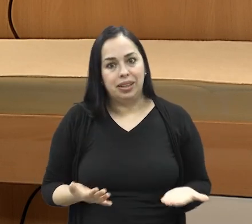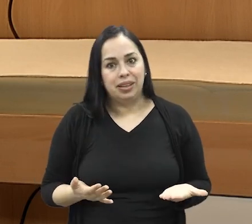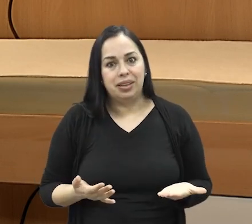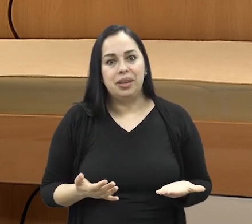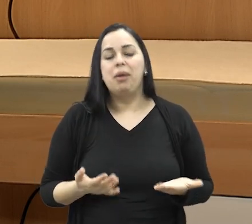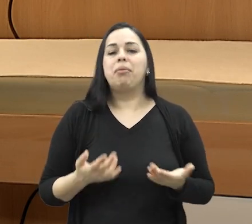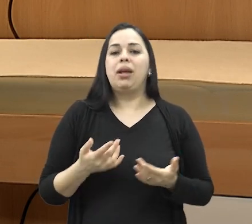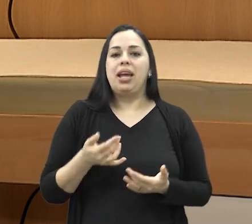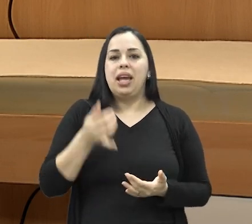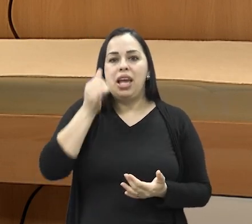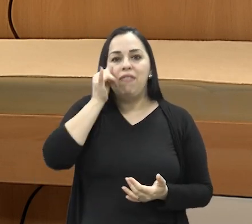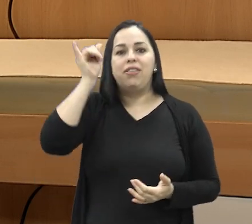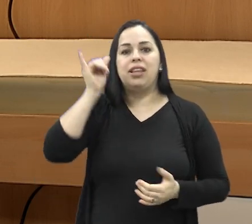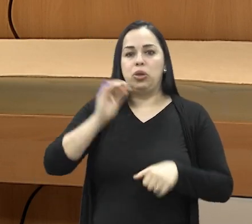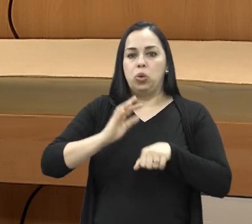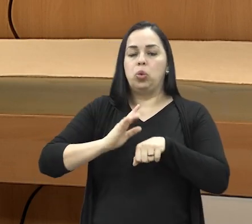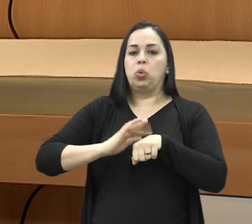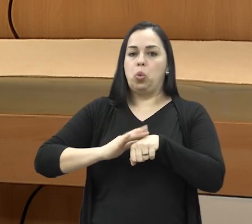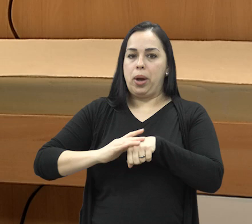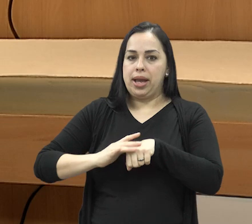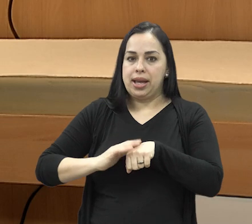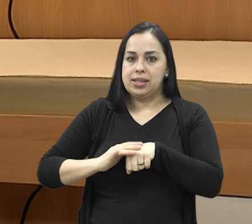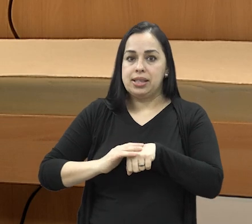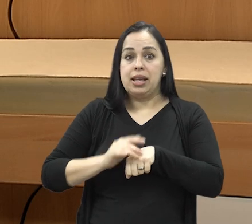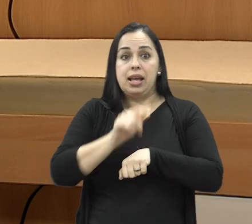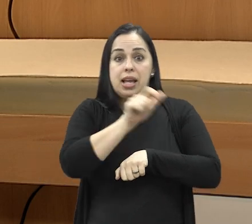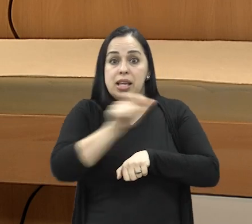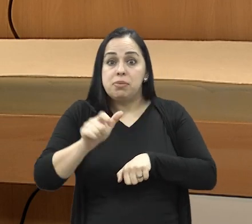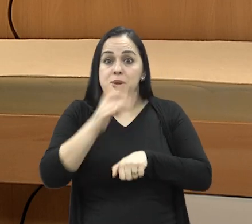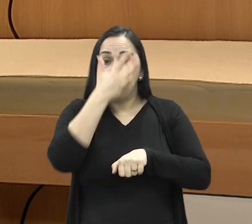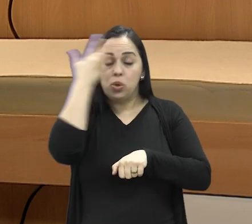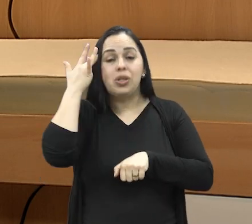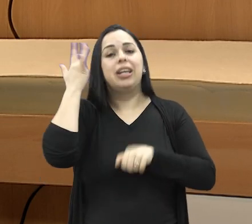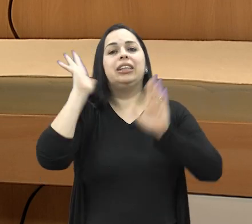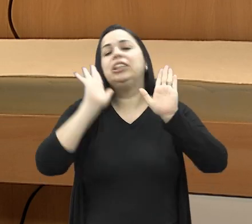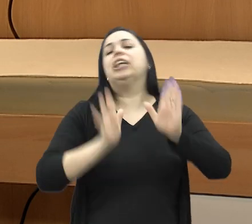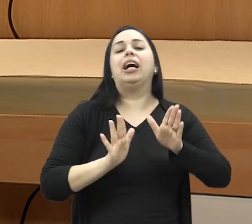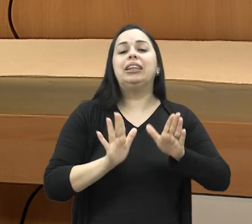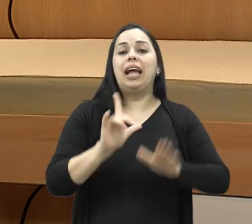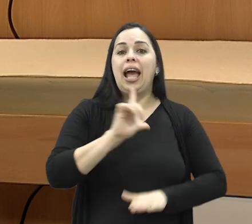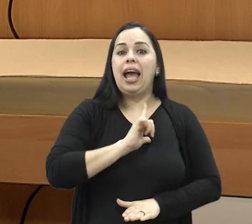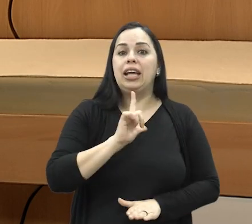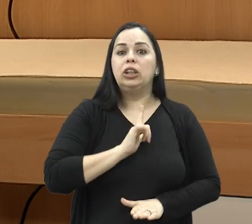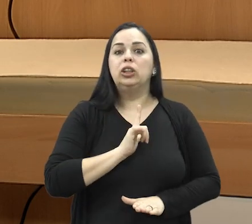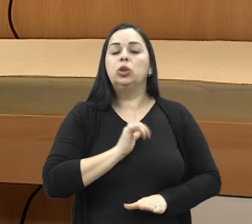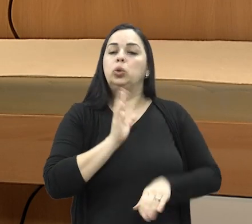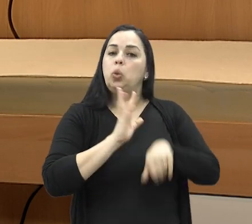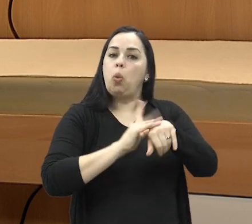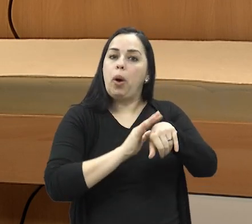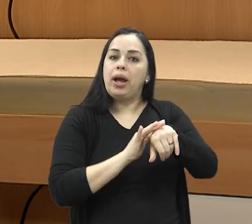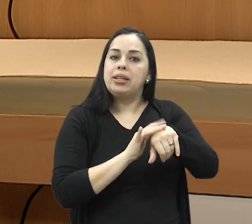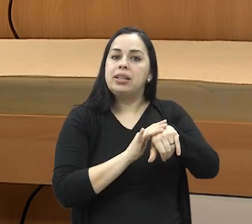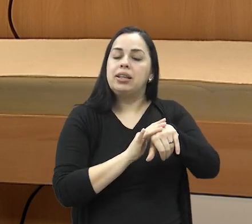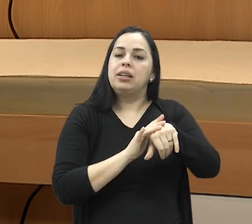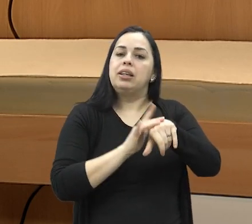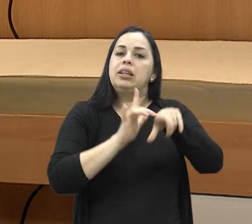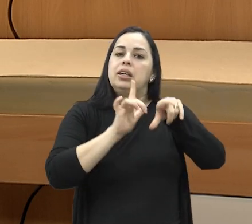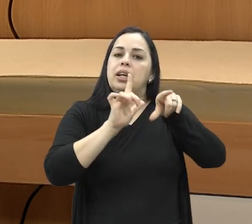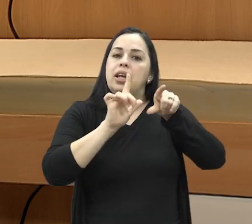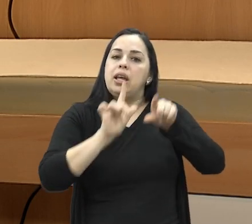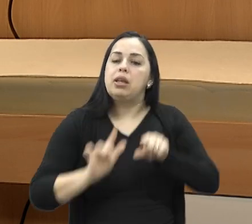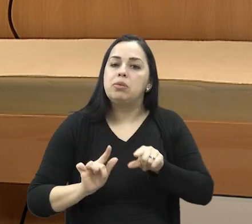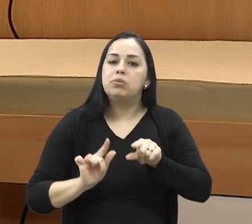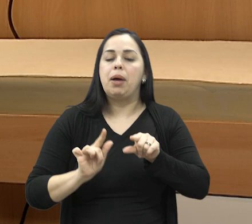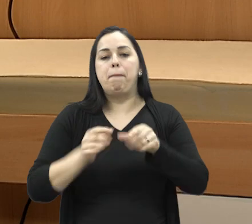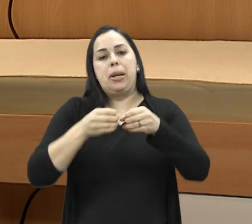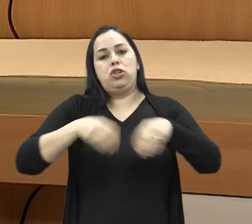levam as pessoas a evitarem as doenças crônicas, ou para aqueles que já possuem doenças crônicas, fazer com que